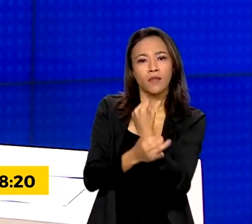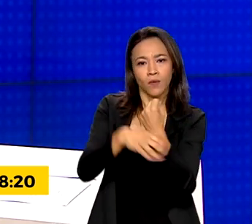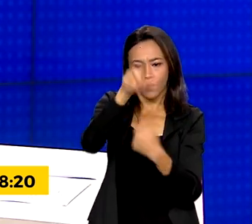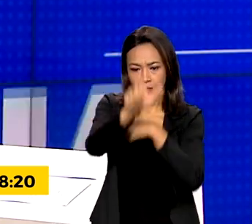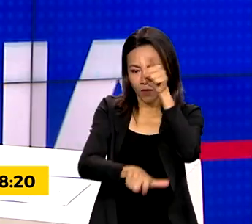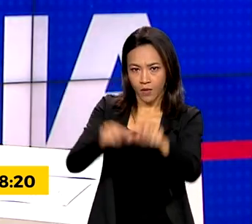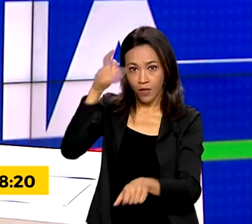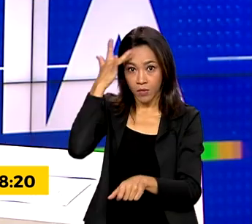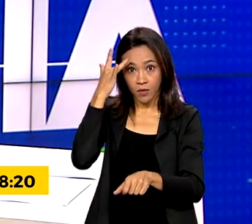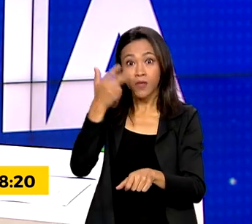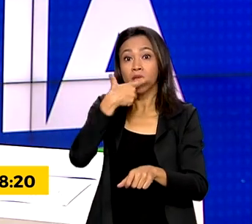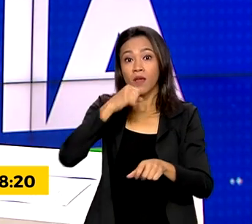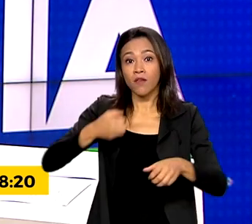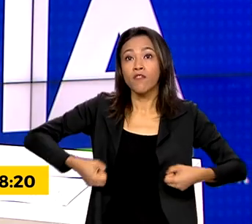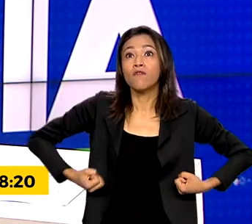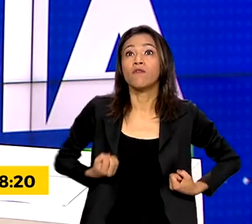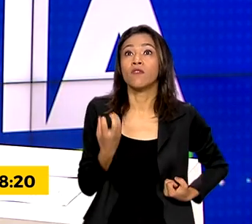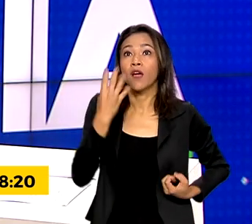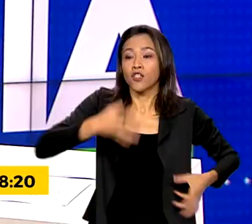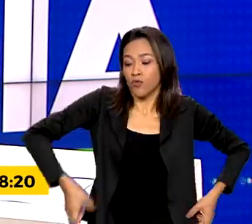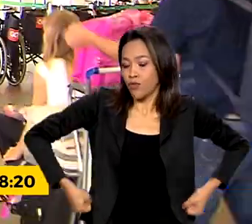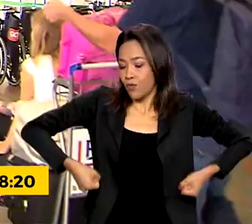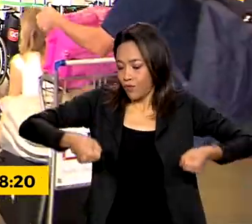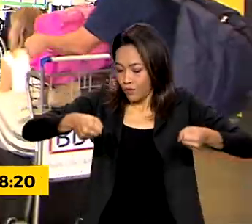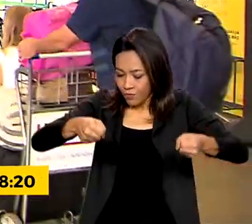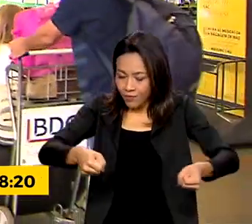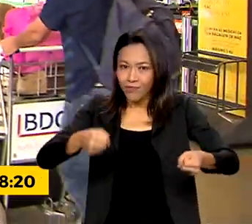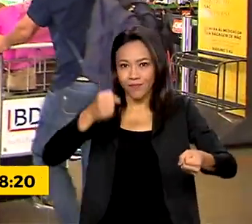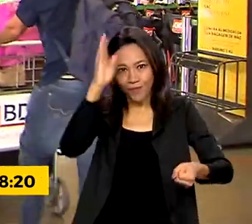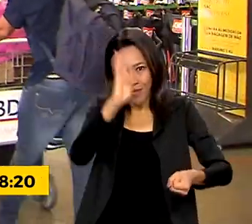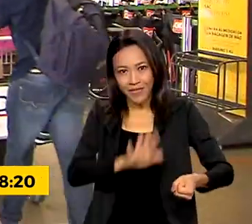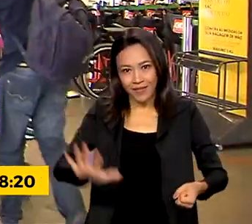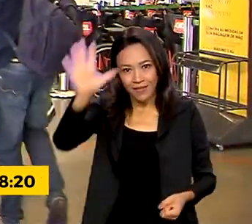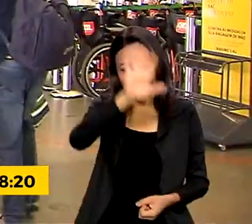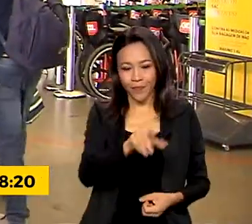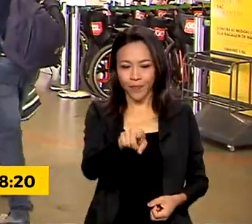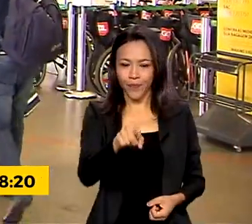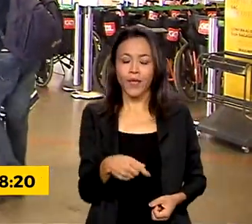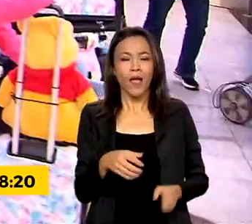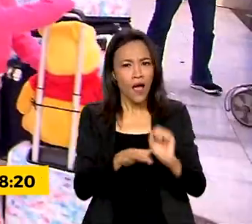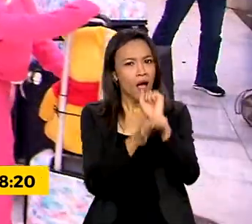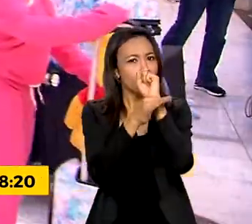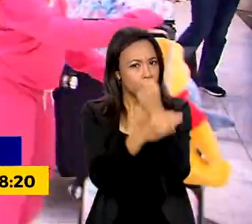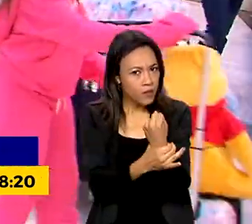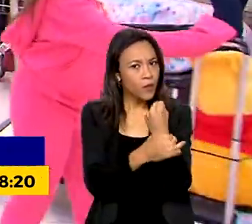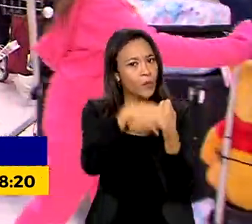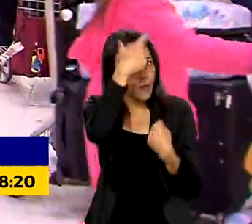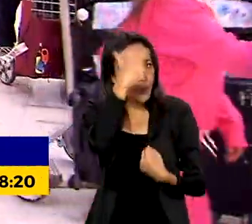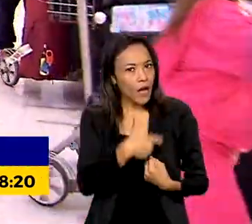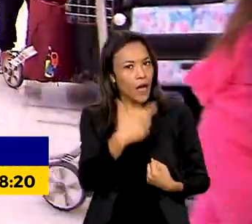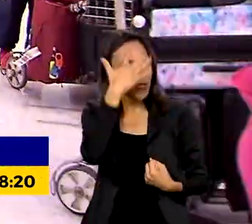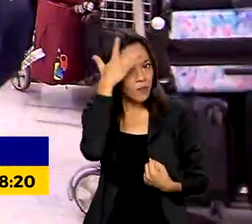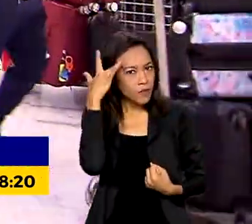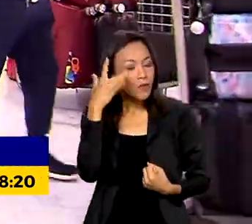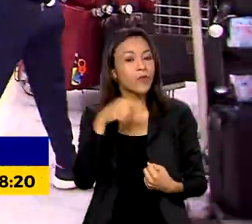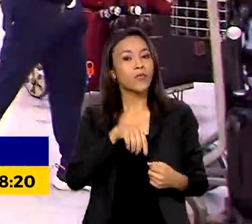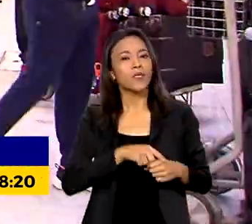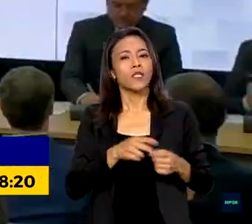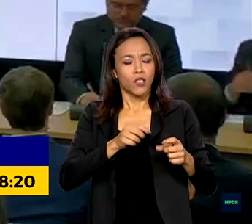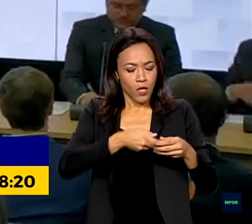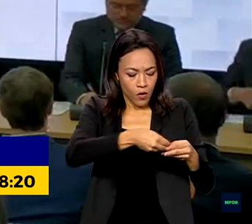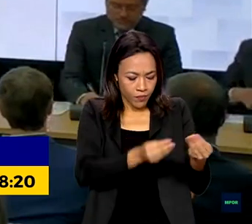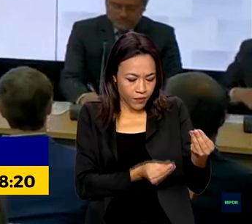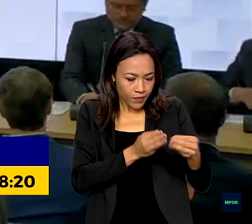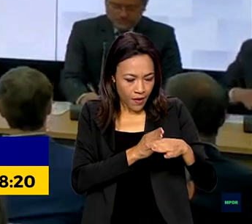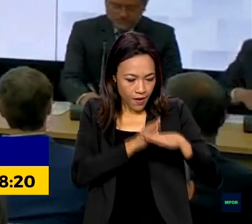nos principais aeroportos do país. Garantir a segurança dos passageiros desde o check-in até o desembarque.